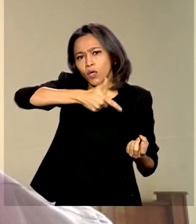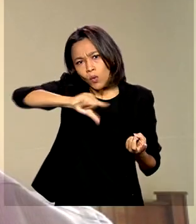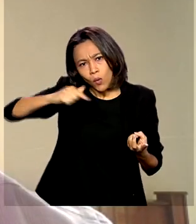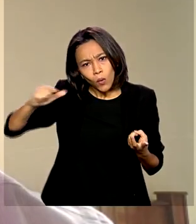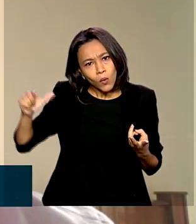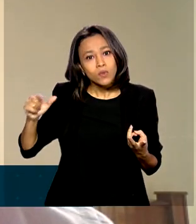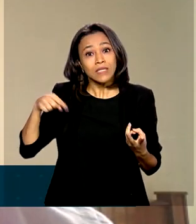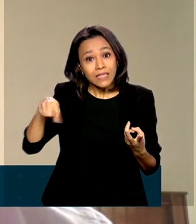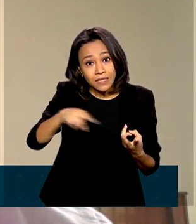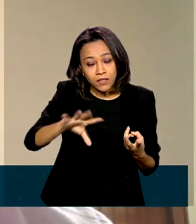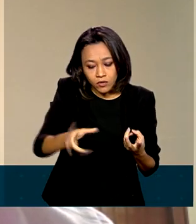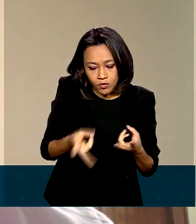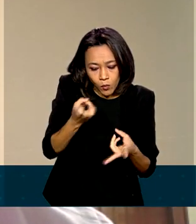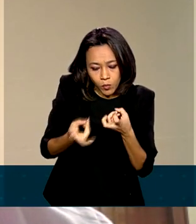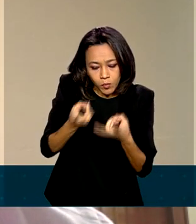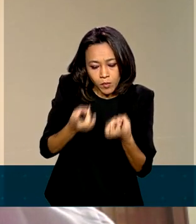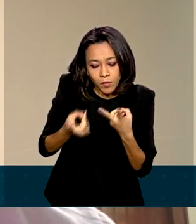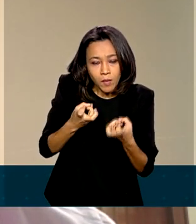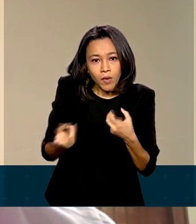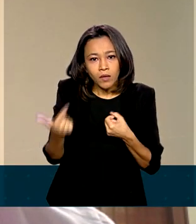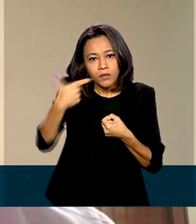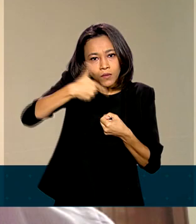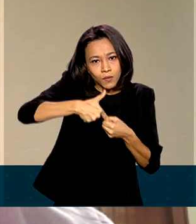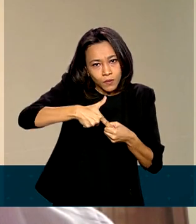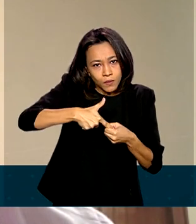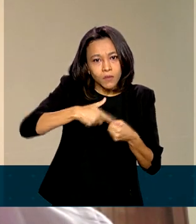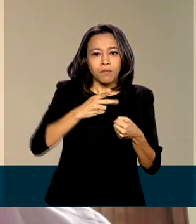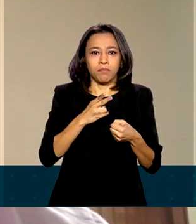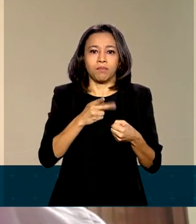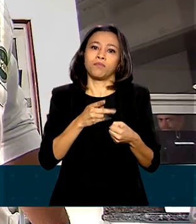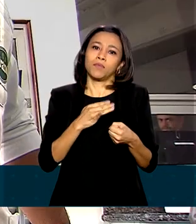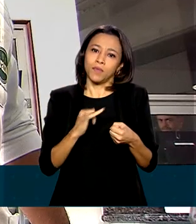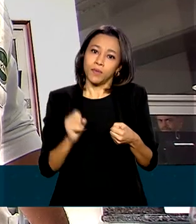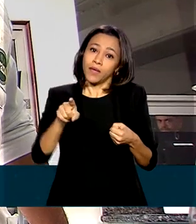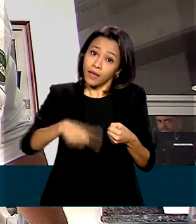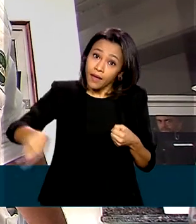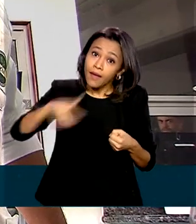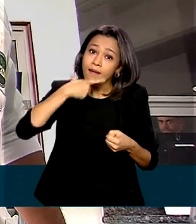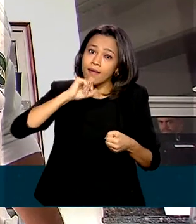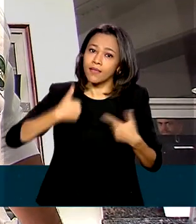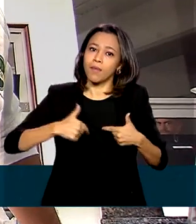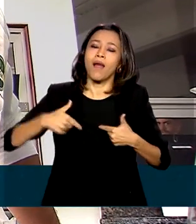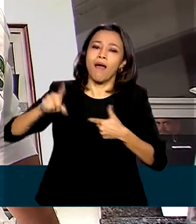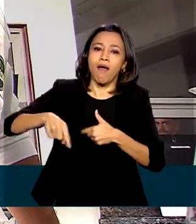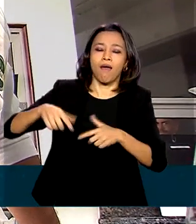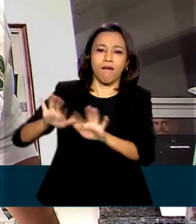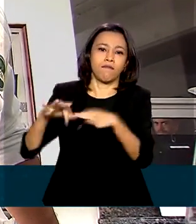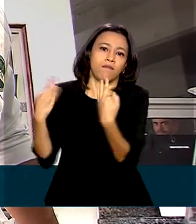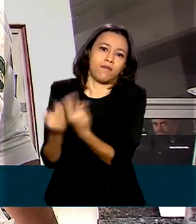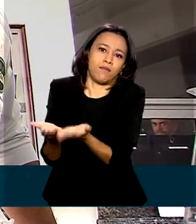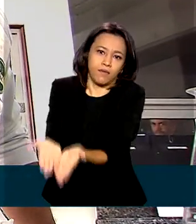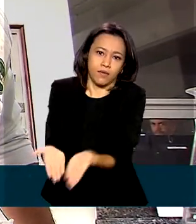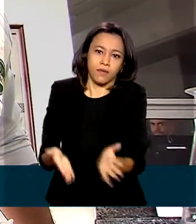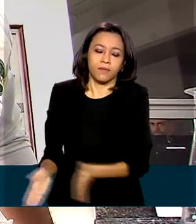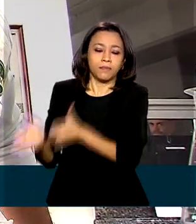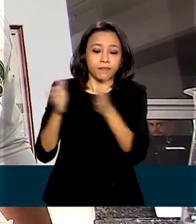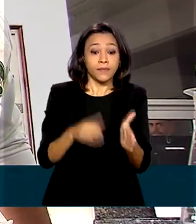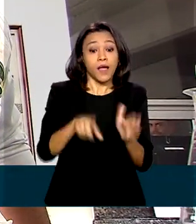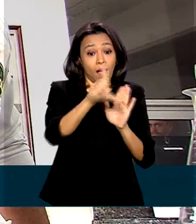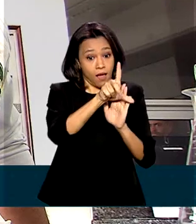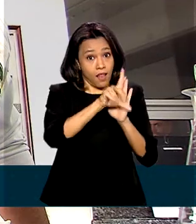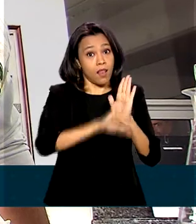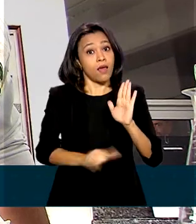são oriundos, que são produzidos pela agricultura familiar. E para dar conta de toda essa produção, por lei,